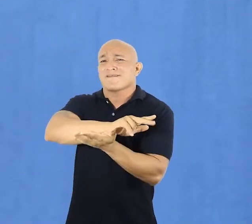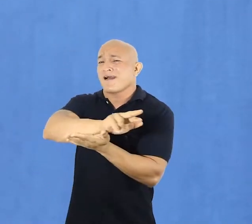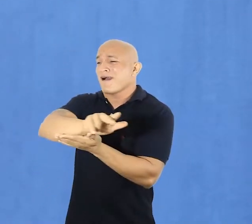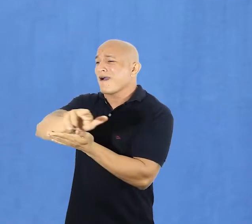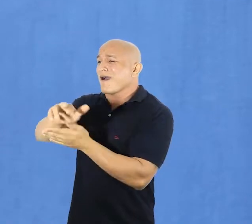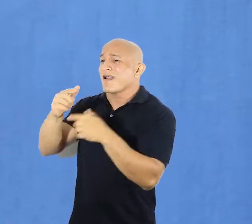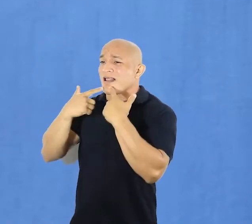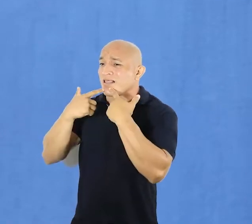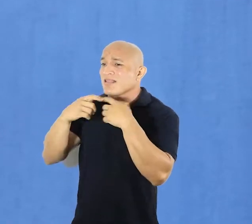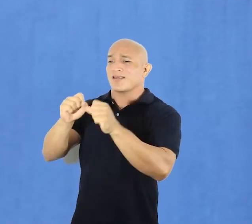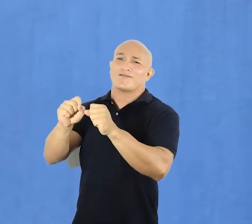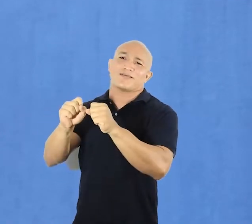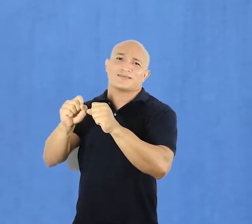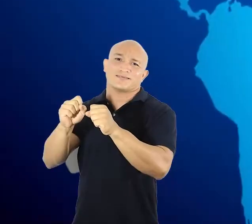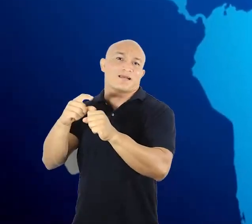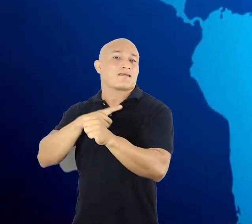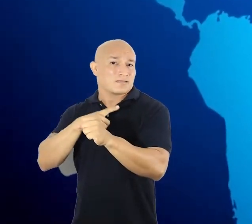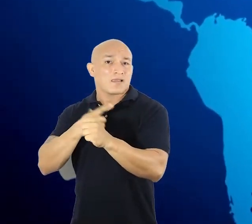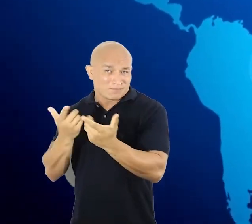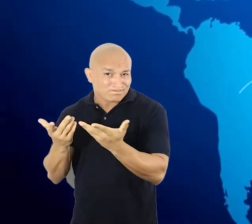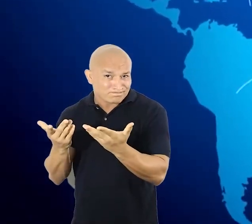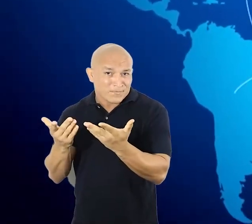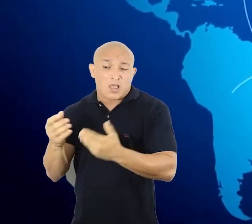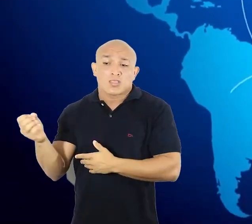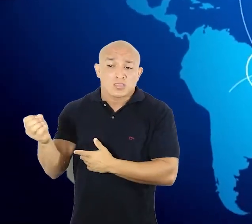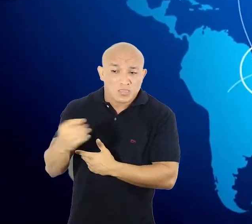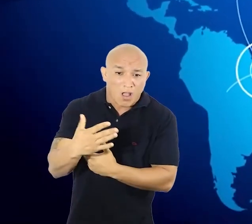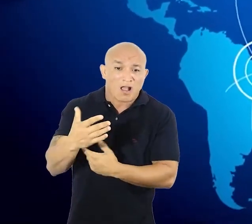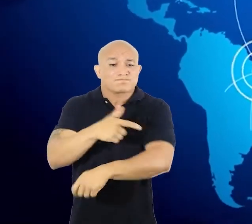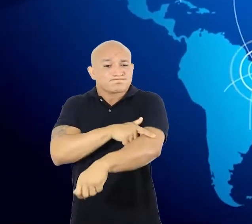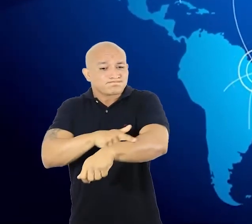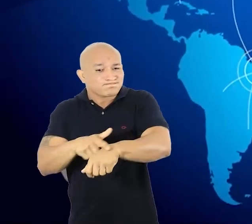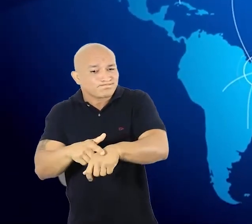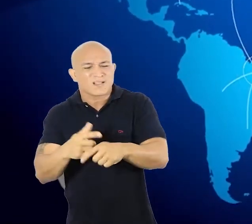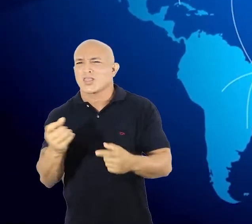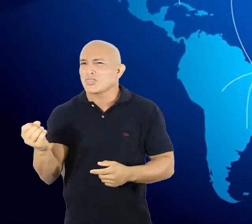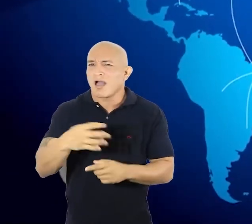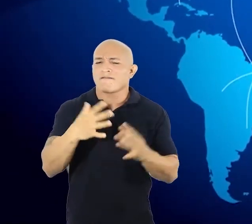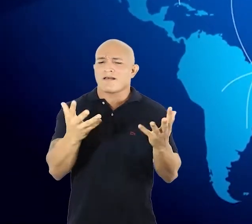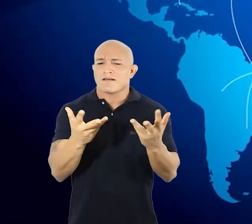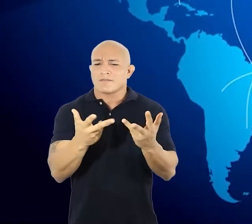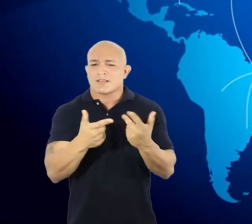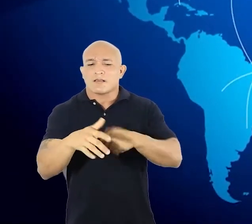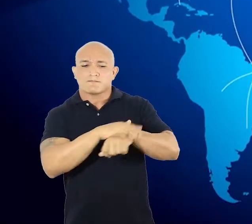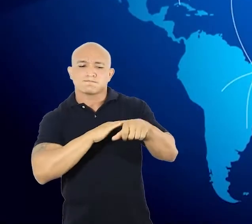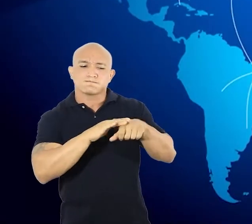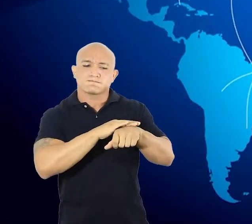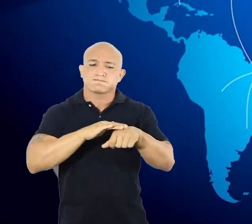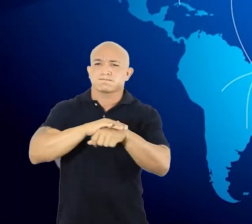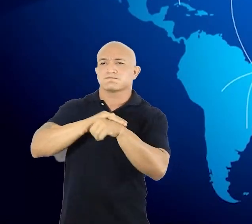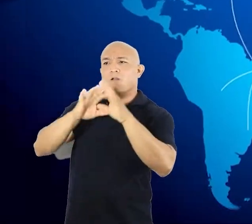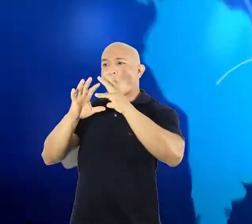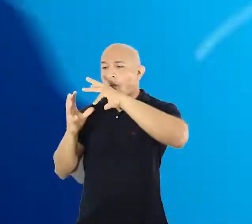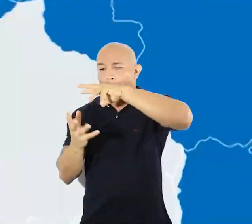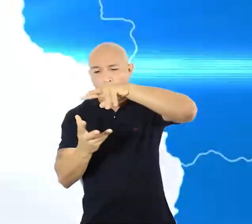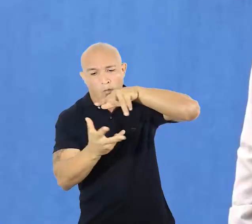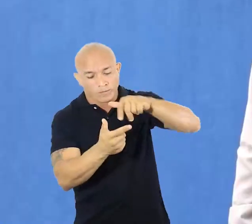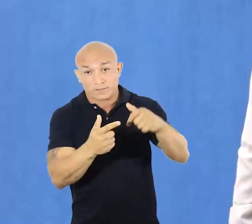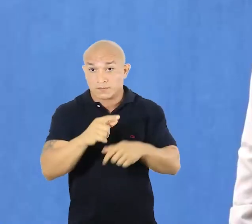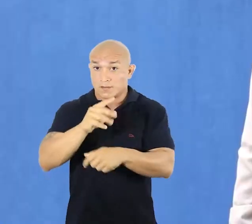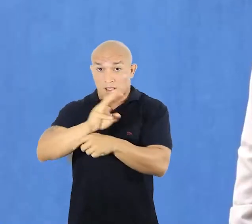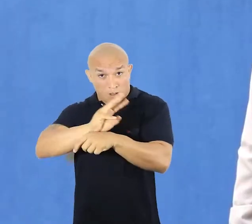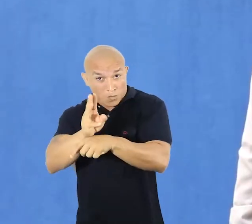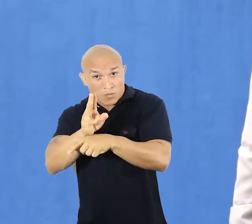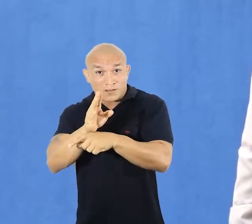emergir na variedade linguística, que nos cobra, com efeito, novos comportamentos, novas habilidades para dialogar com o mundo.